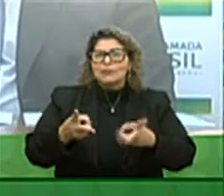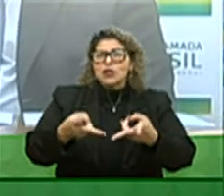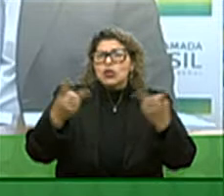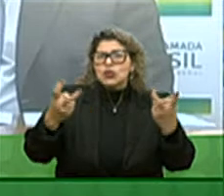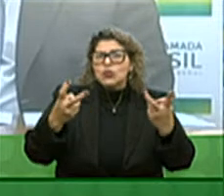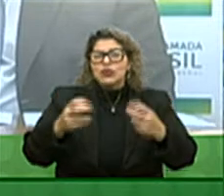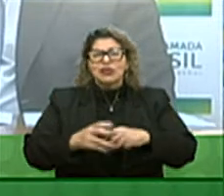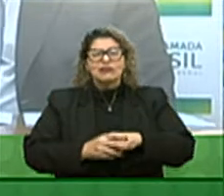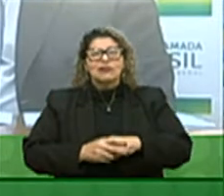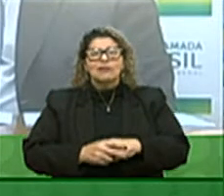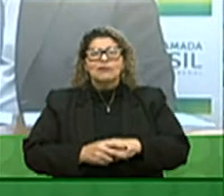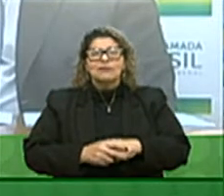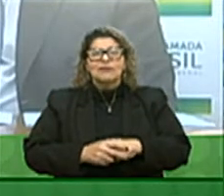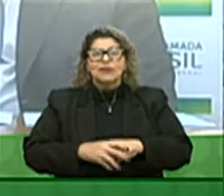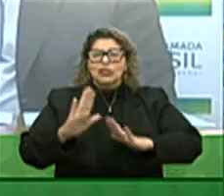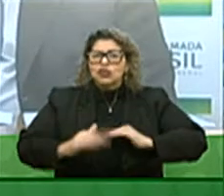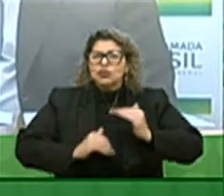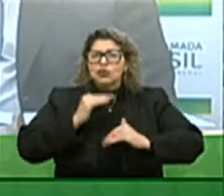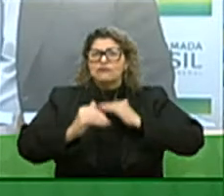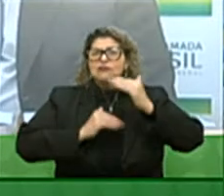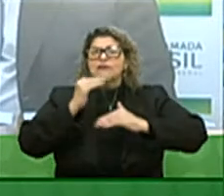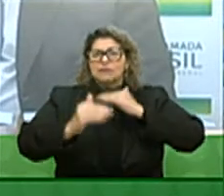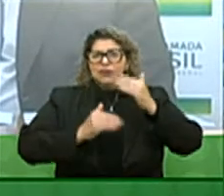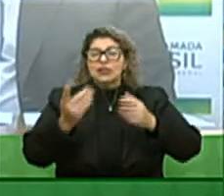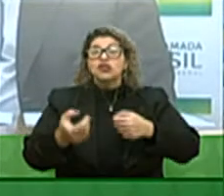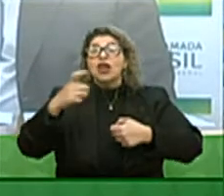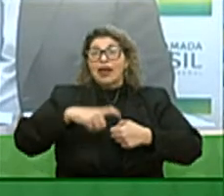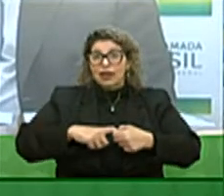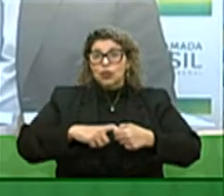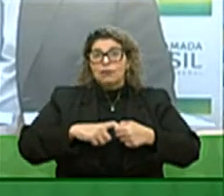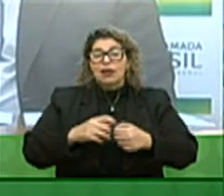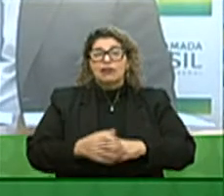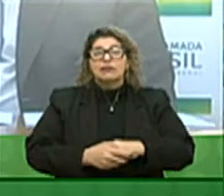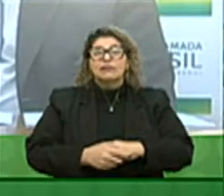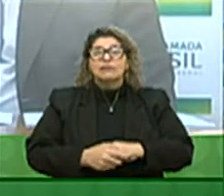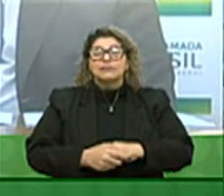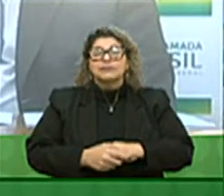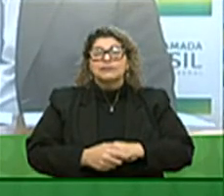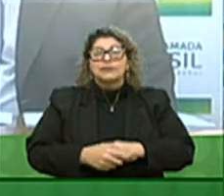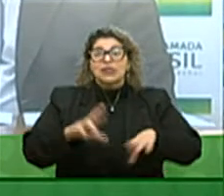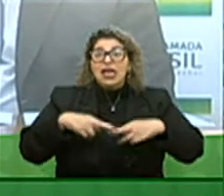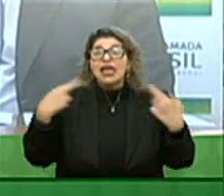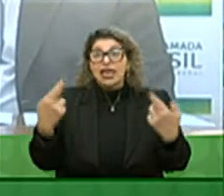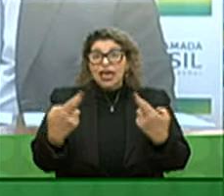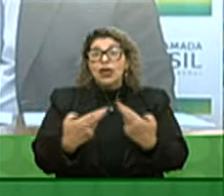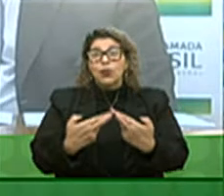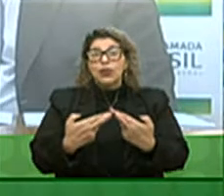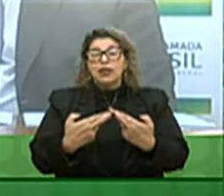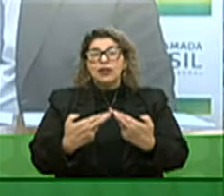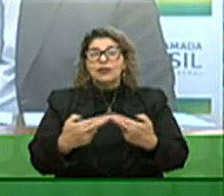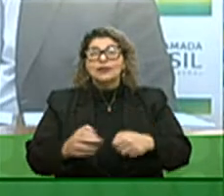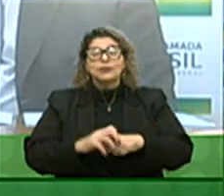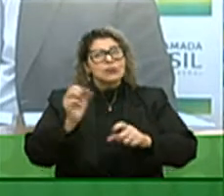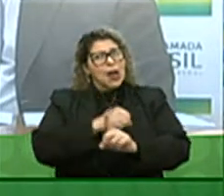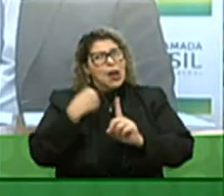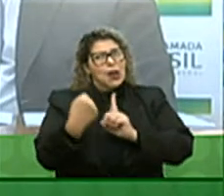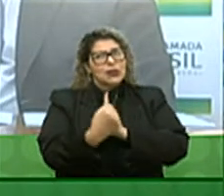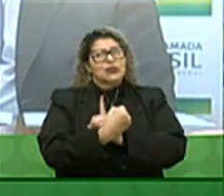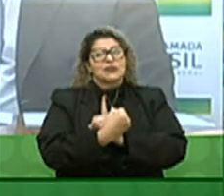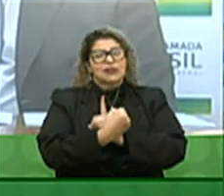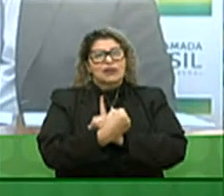de desenvolvimento, de retomada, de reunião da sociedade